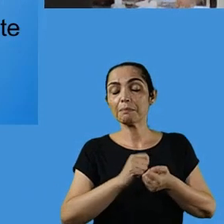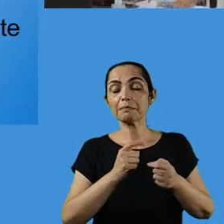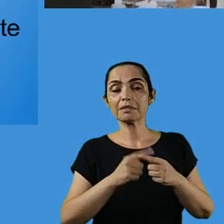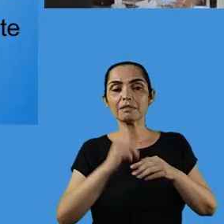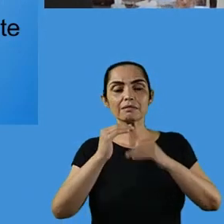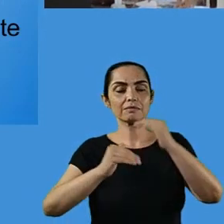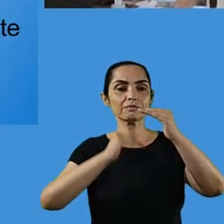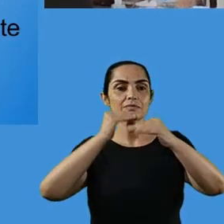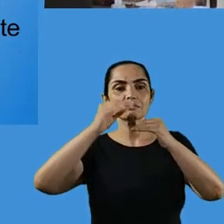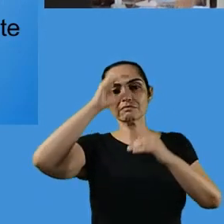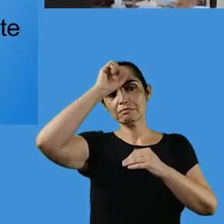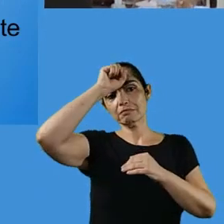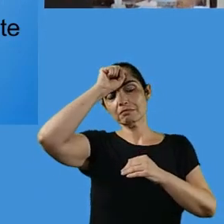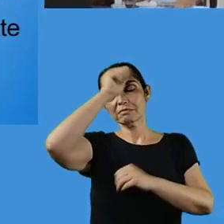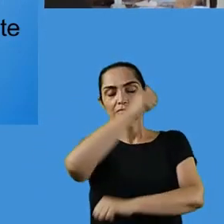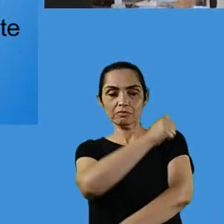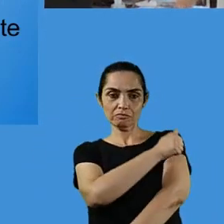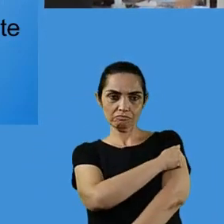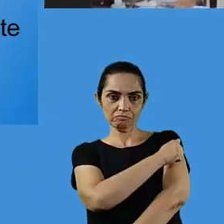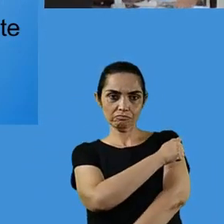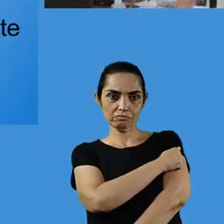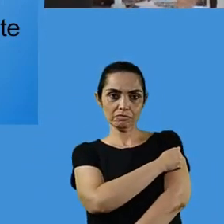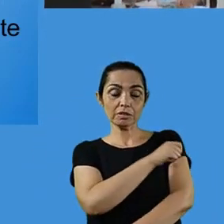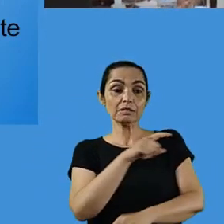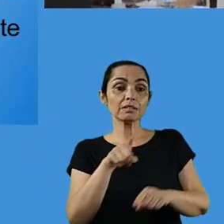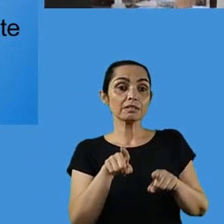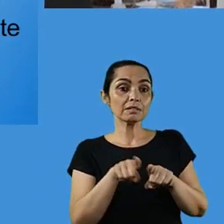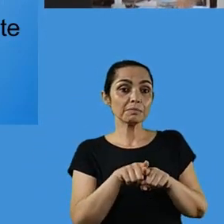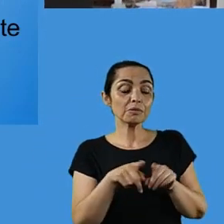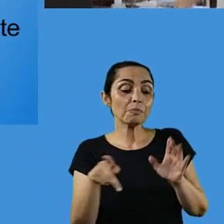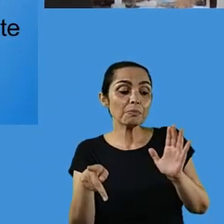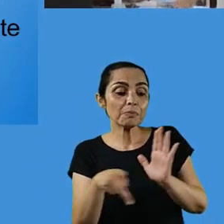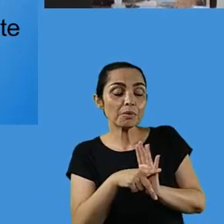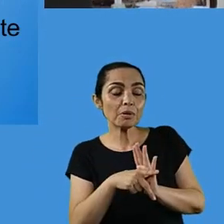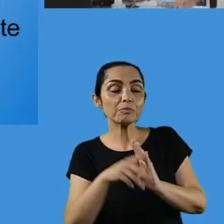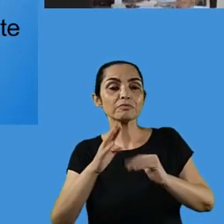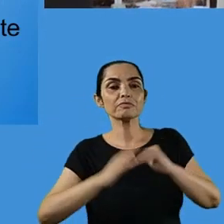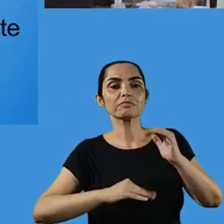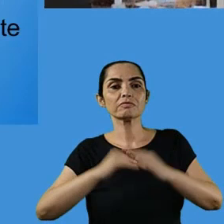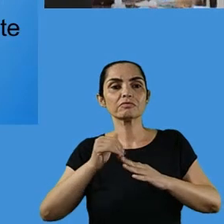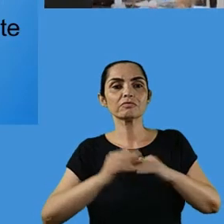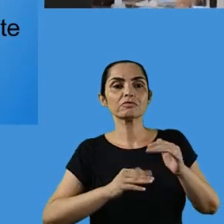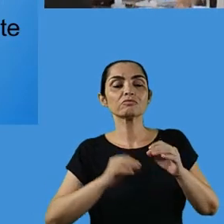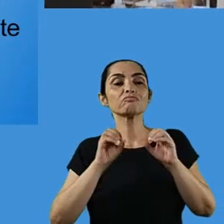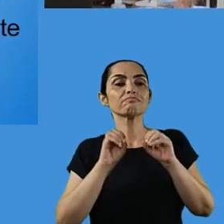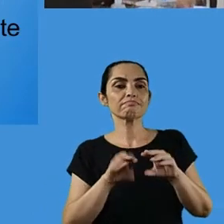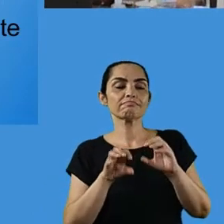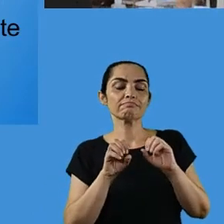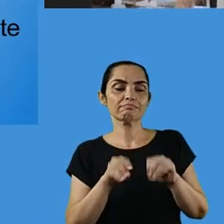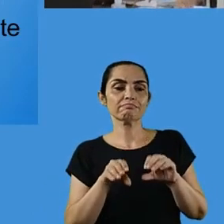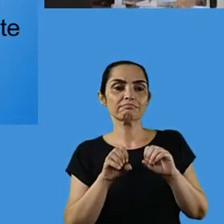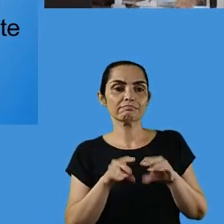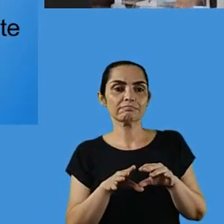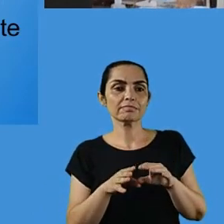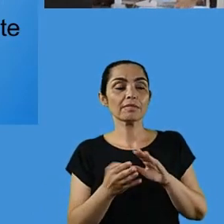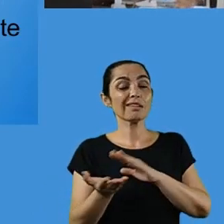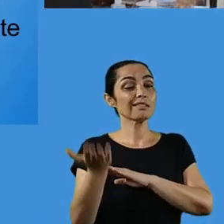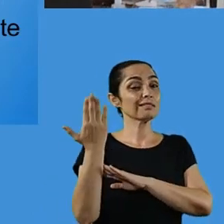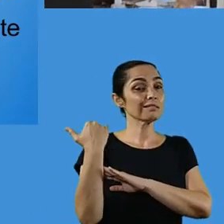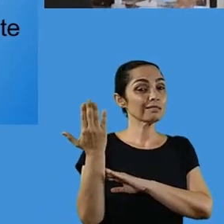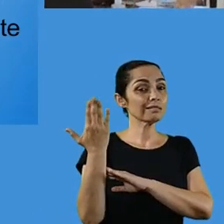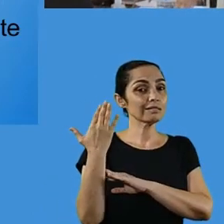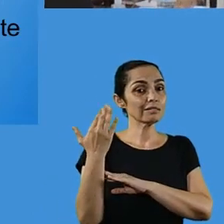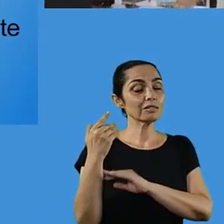os projetos ainda podem continuar. Por favor, mantenham esse dinamismo e esse bom trabalho que vocês realizam com muita